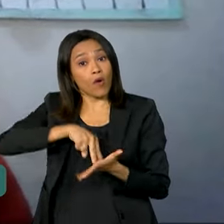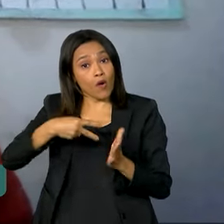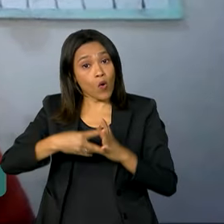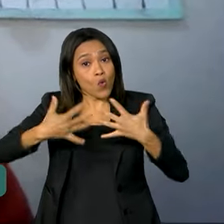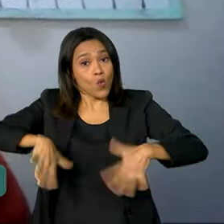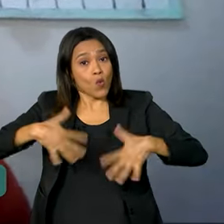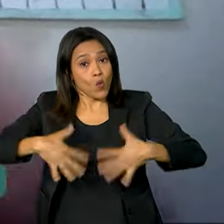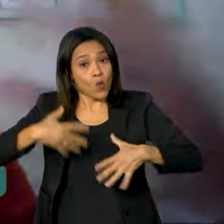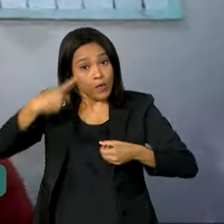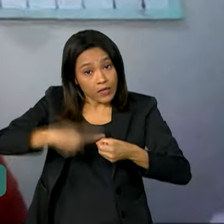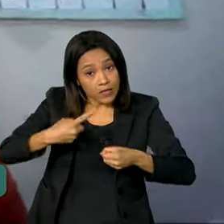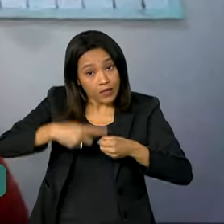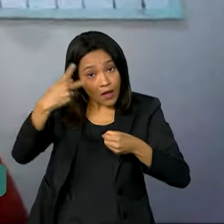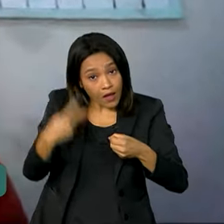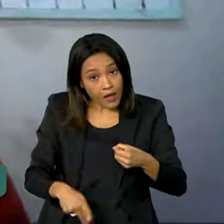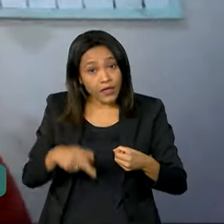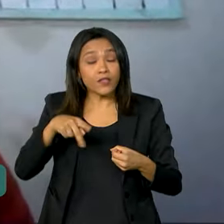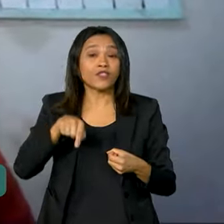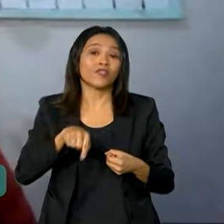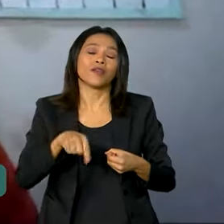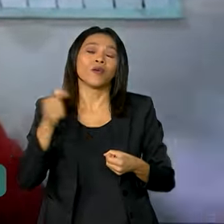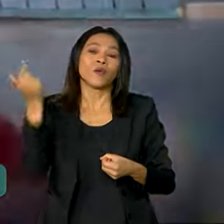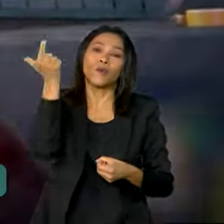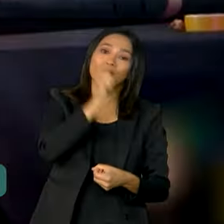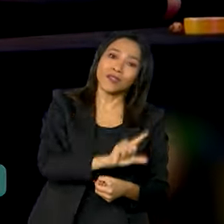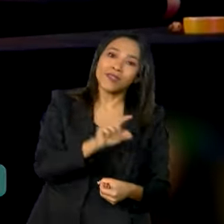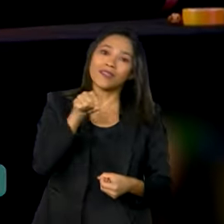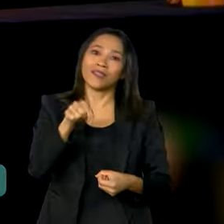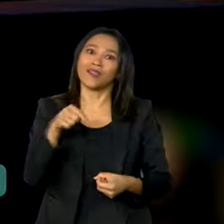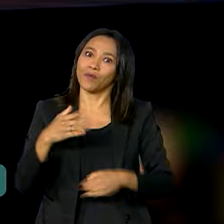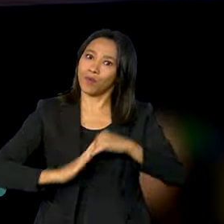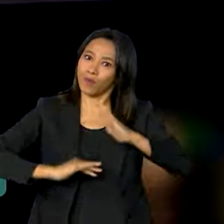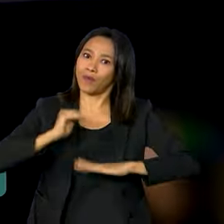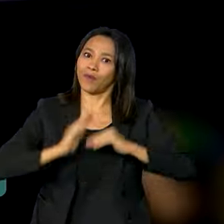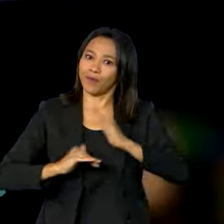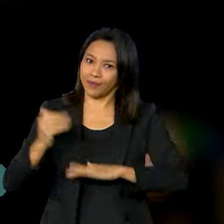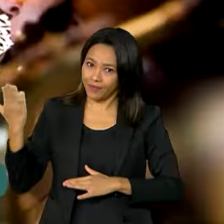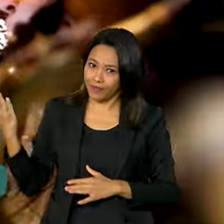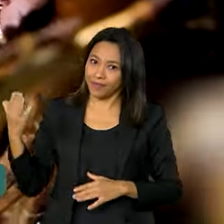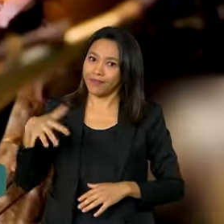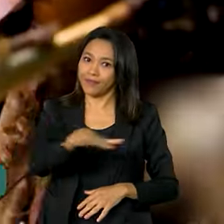para Cachoeira do Sul poder ter essa qualificação profissional do setor como um todo.